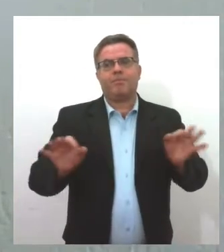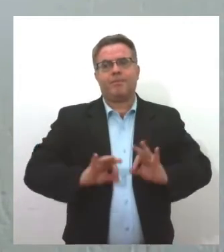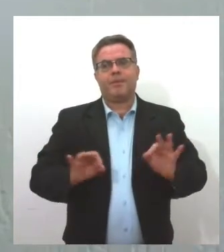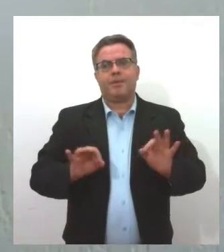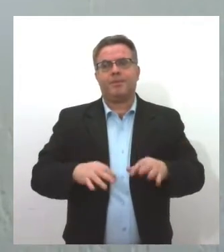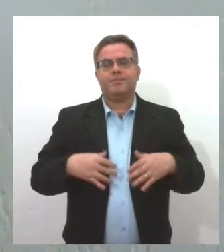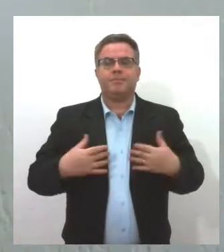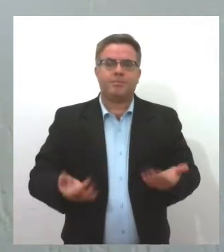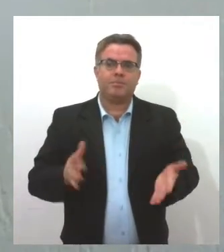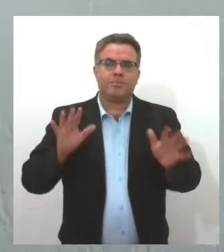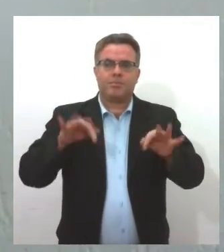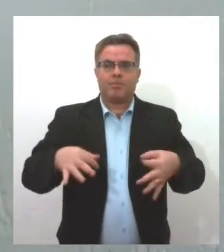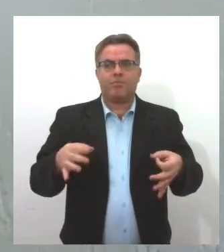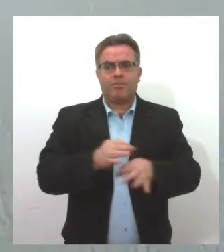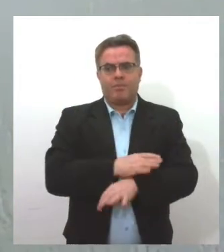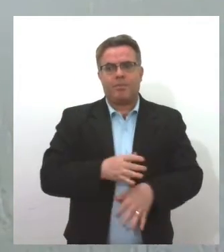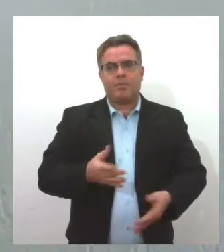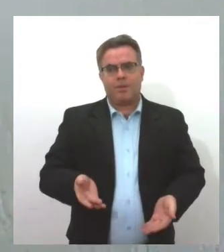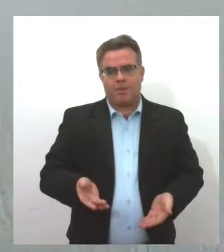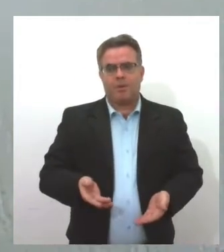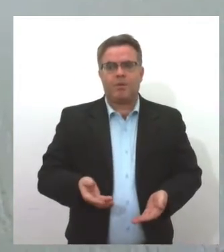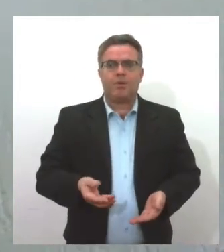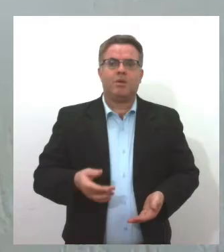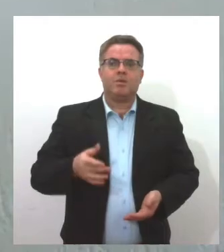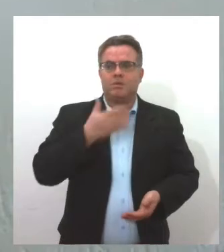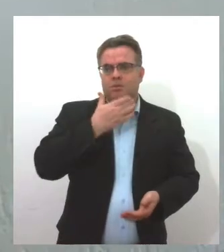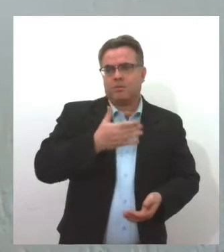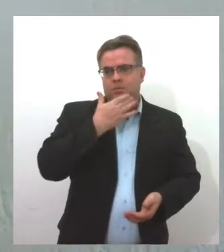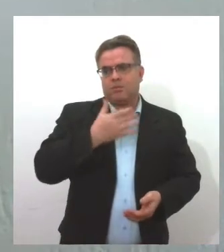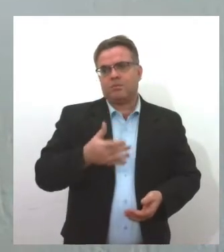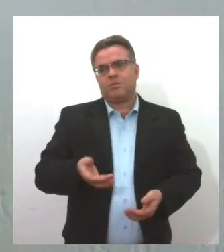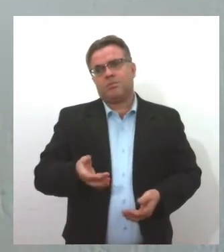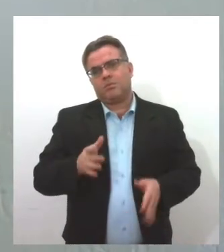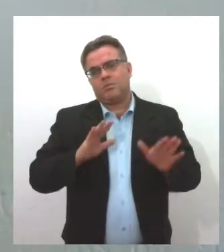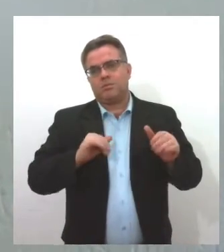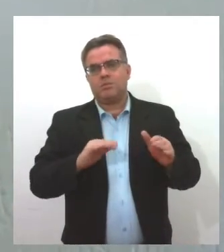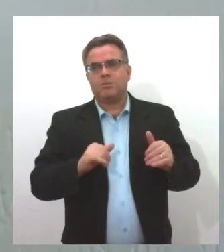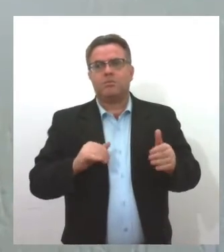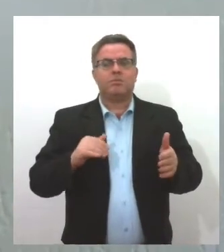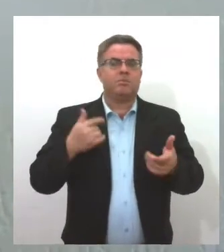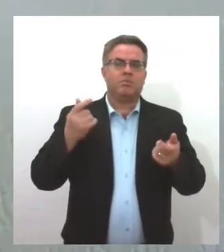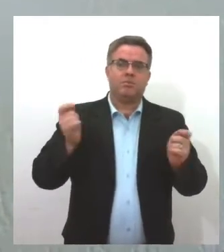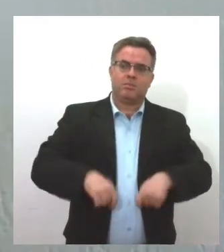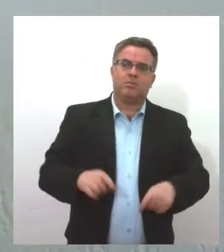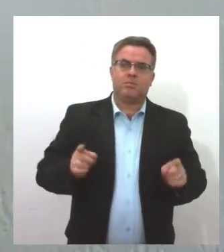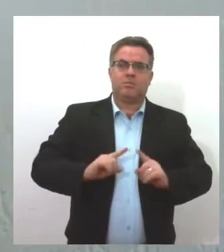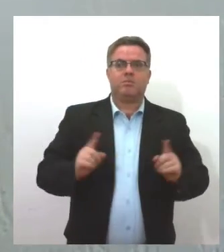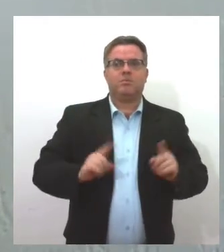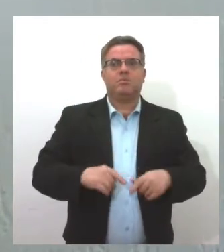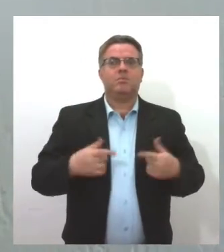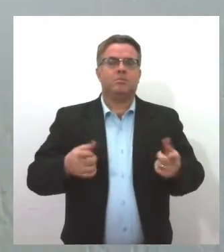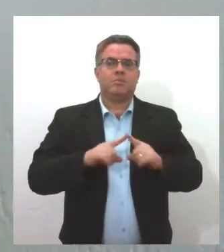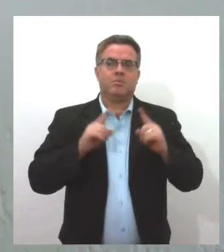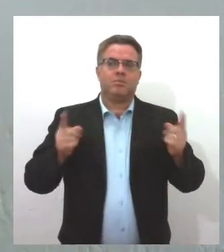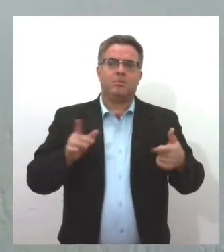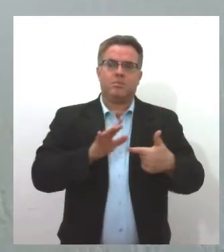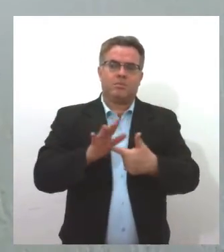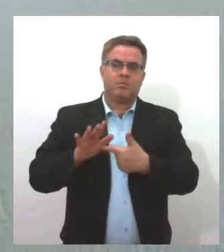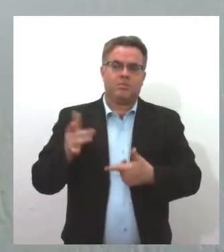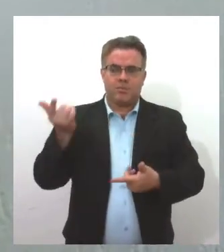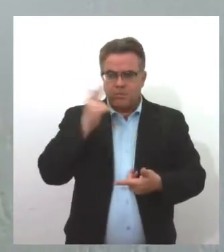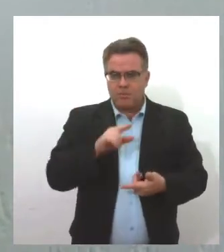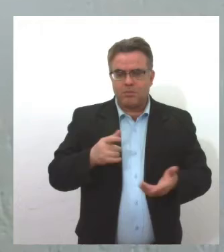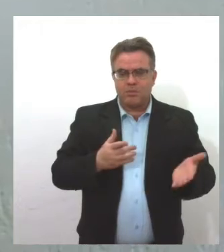quase no final do ano, setembro, e não deu para até dezembro esses municípios desempenhados. Mas o Imbuassa conseguiu a